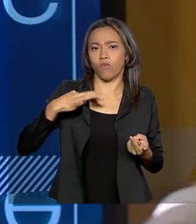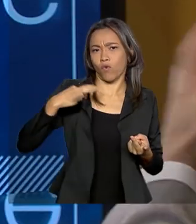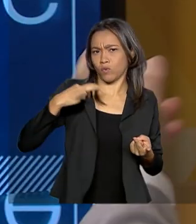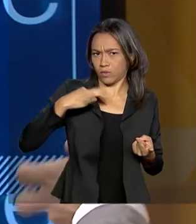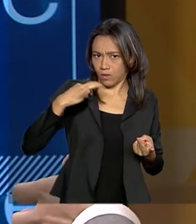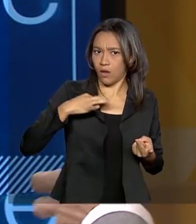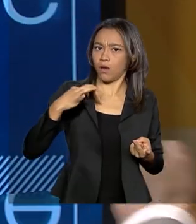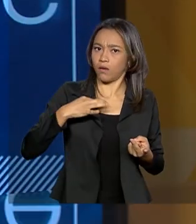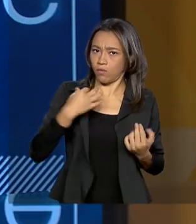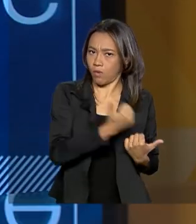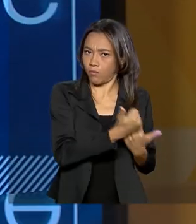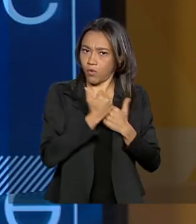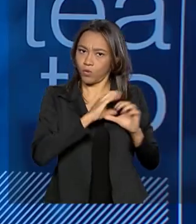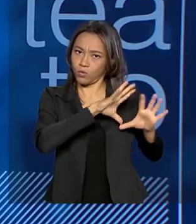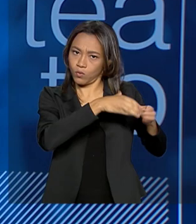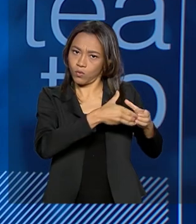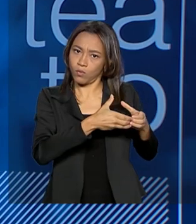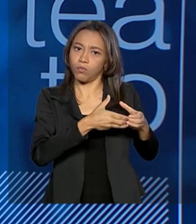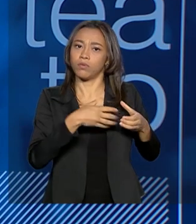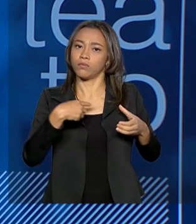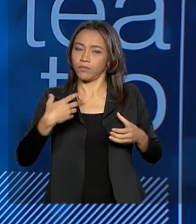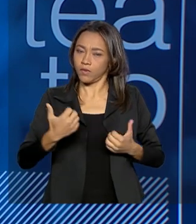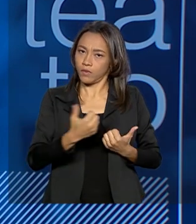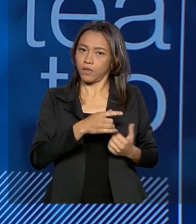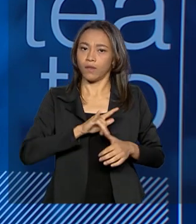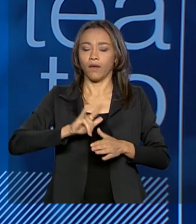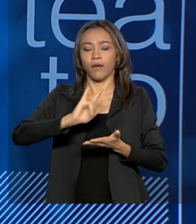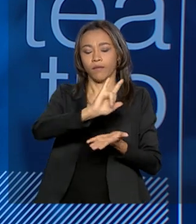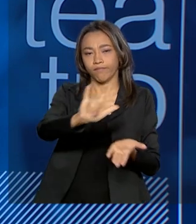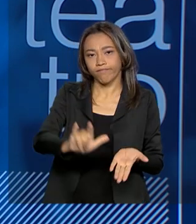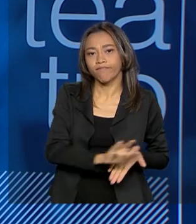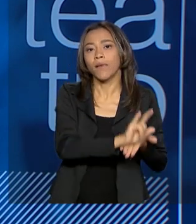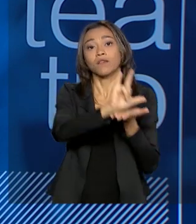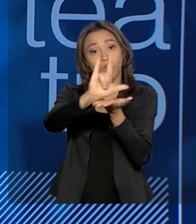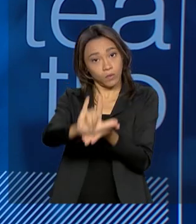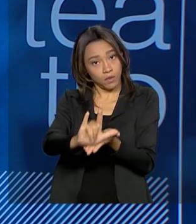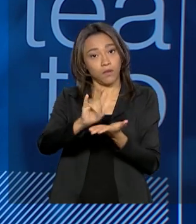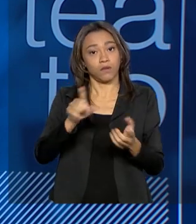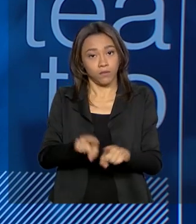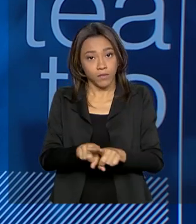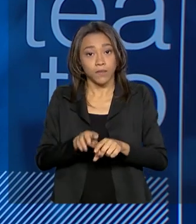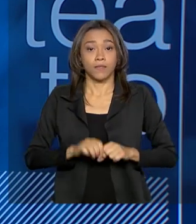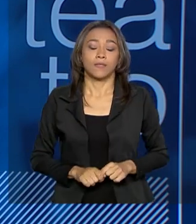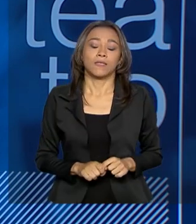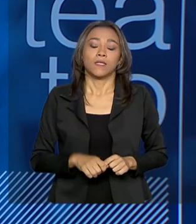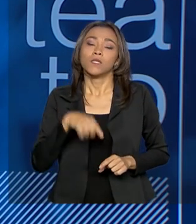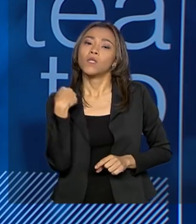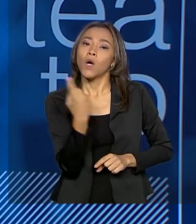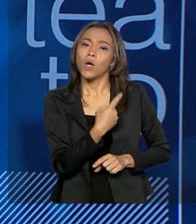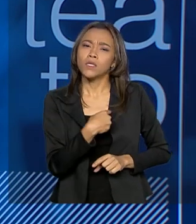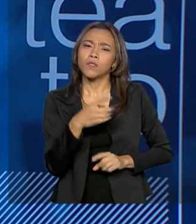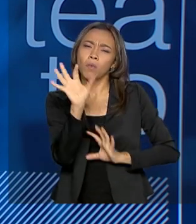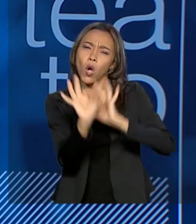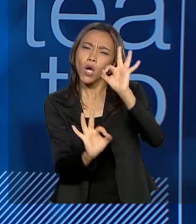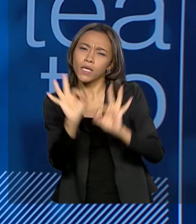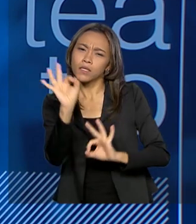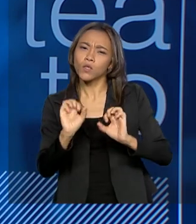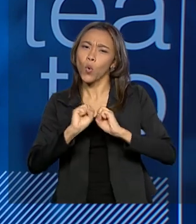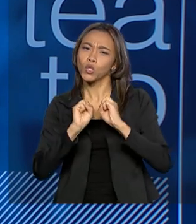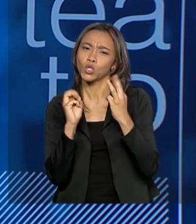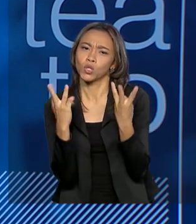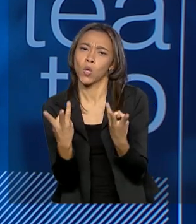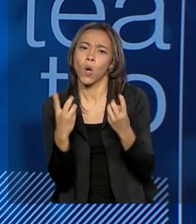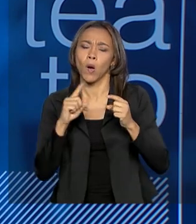programa Pátria Voluntária. Então, a gente está tentando promover workshops, apresentações